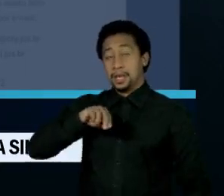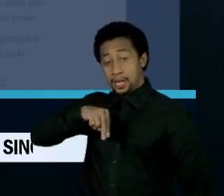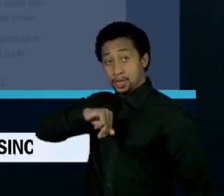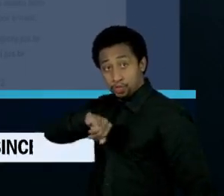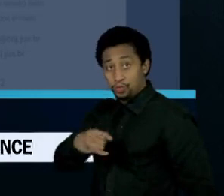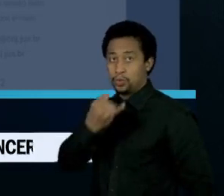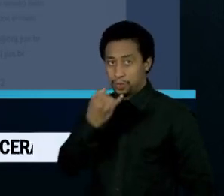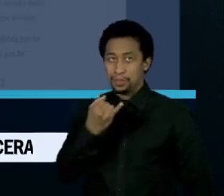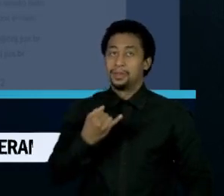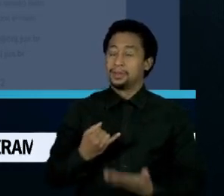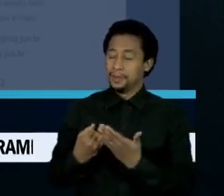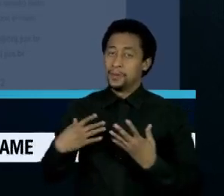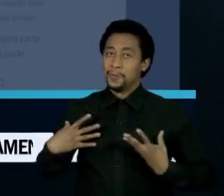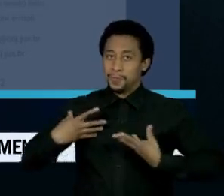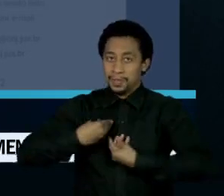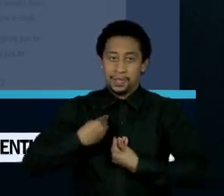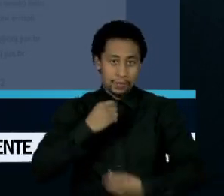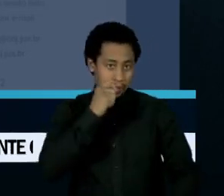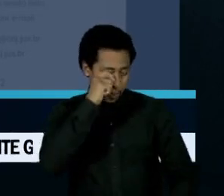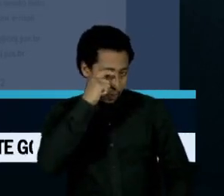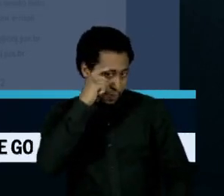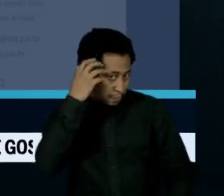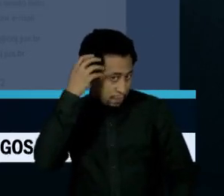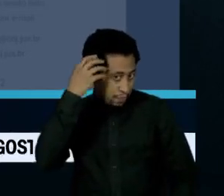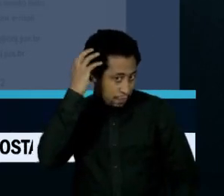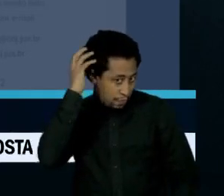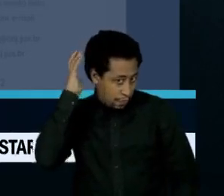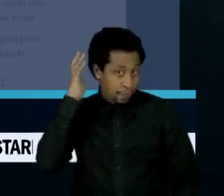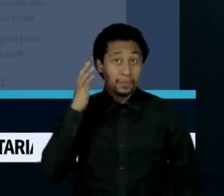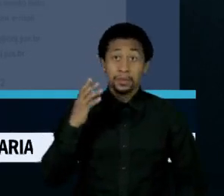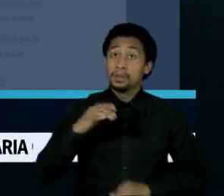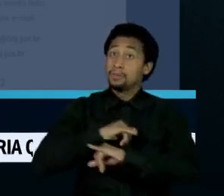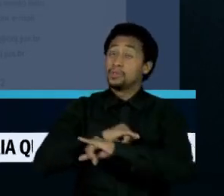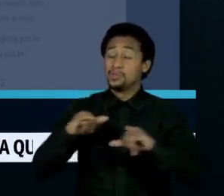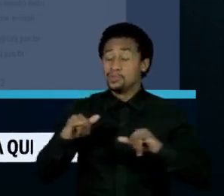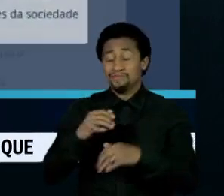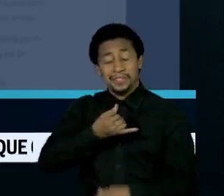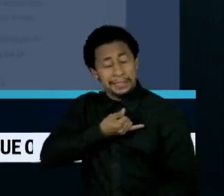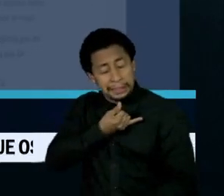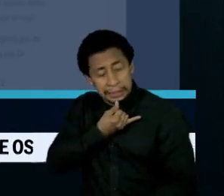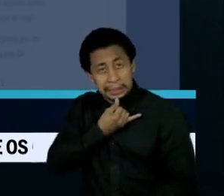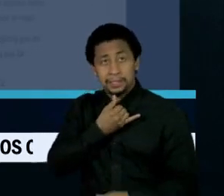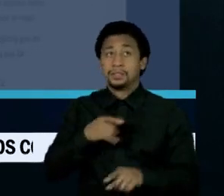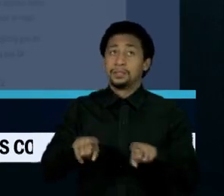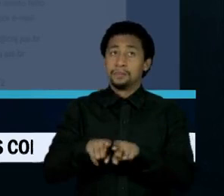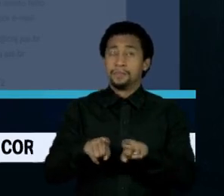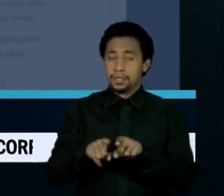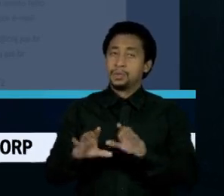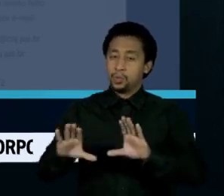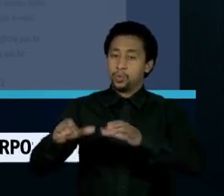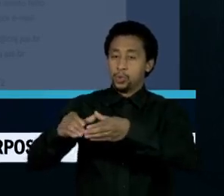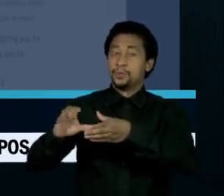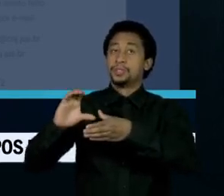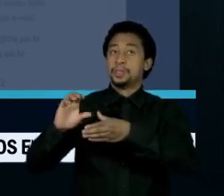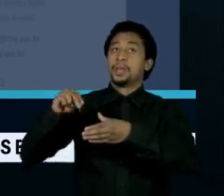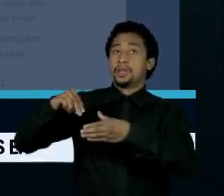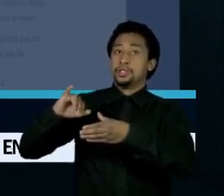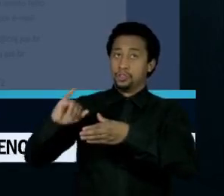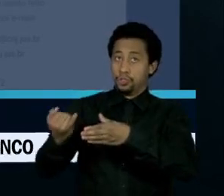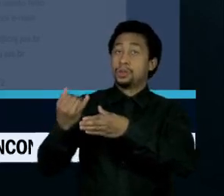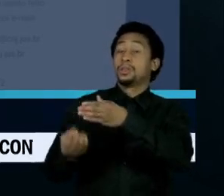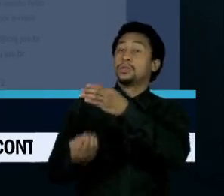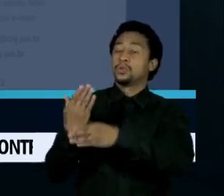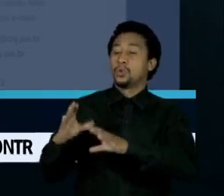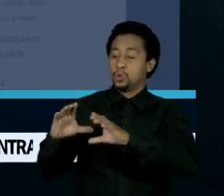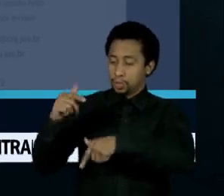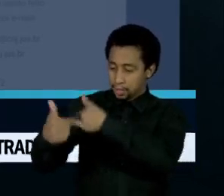ministro Luiz Fux, manifestou extrema tristeza pelas mortes. O CNJ anunciou a criação de um grupo de trabalho para